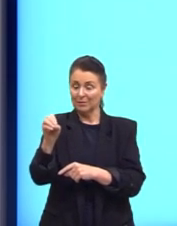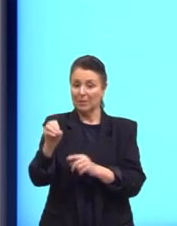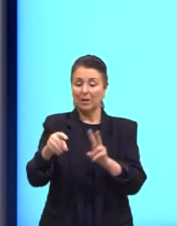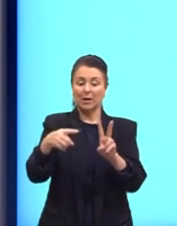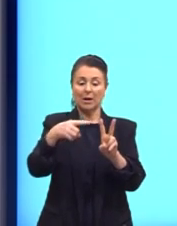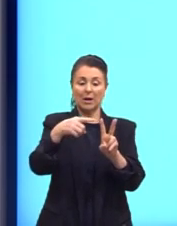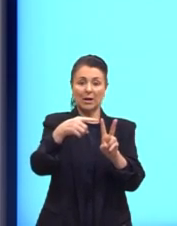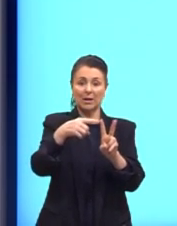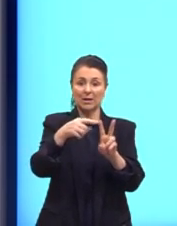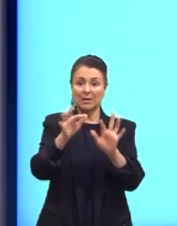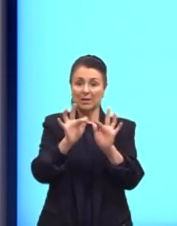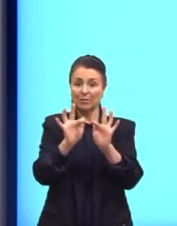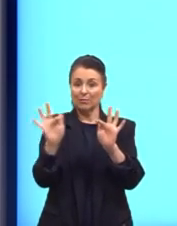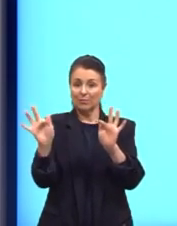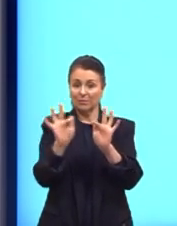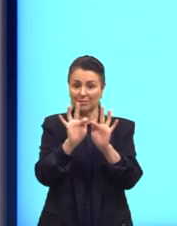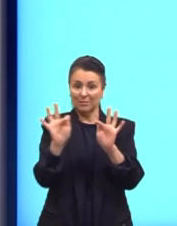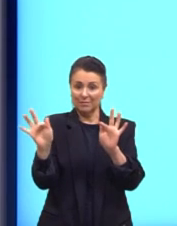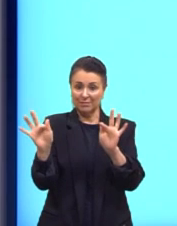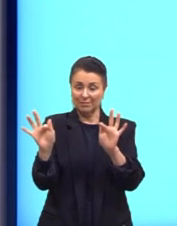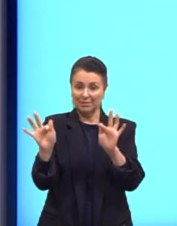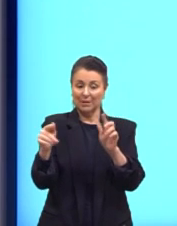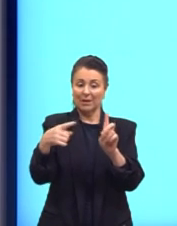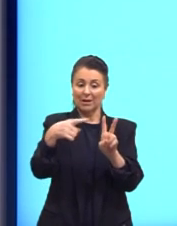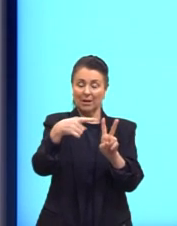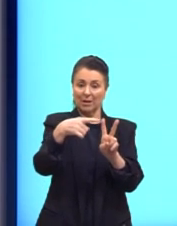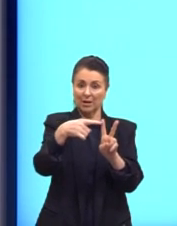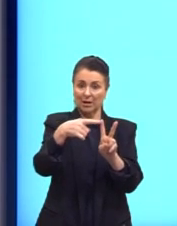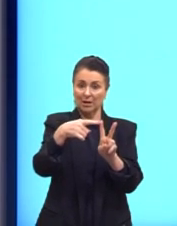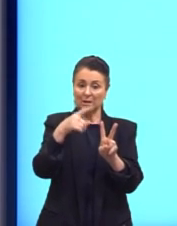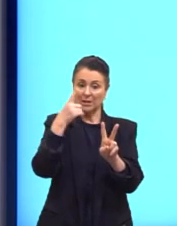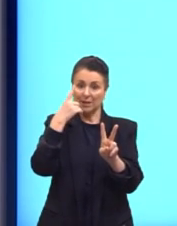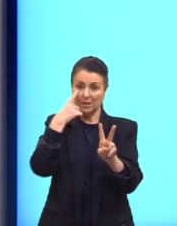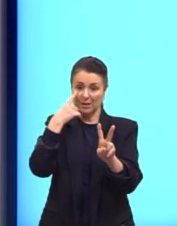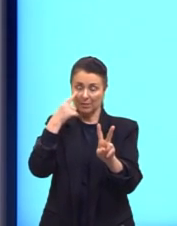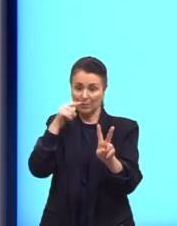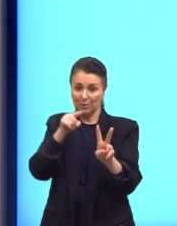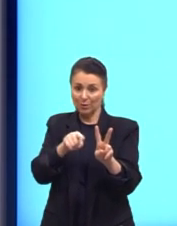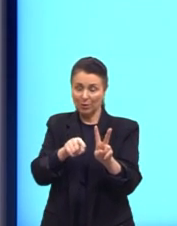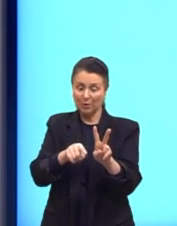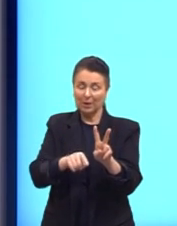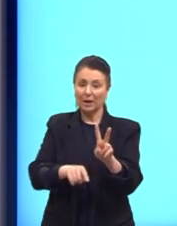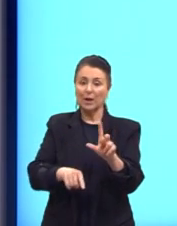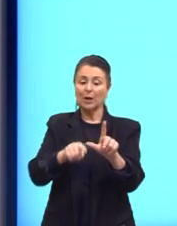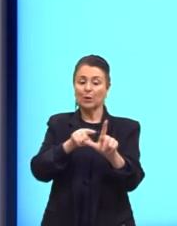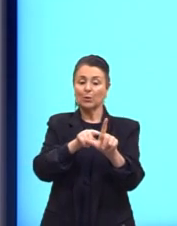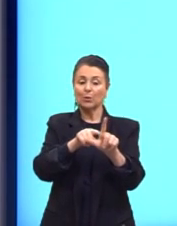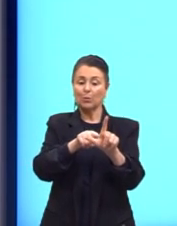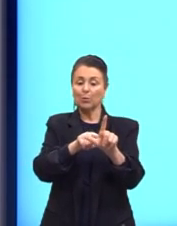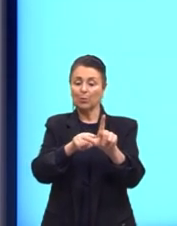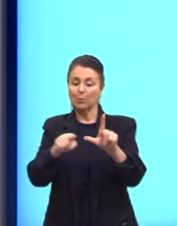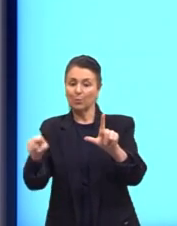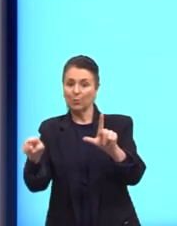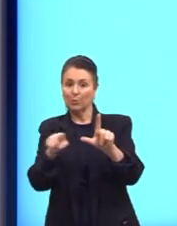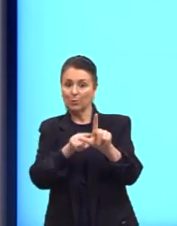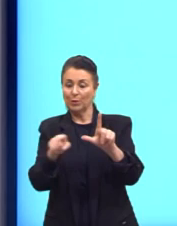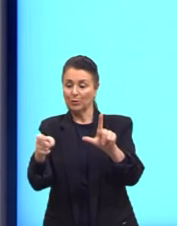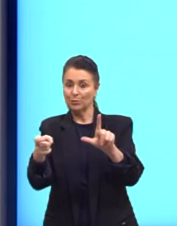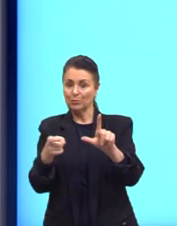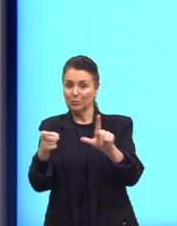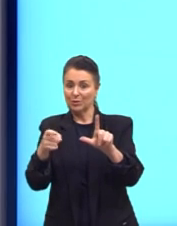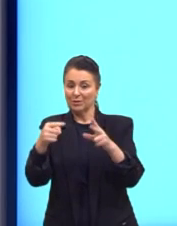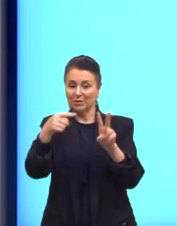raiz da função, gente? Raiz, a gente sempre olha no eixo horizontal, o eixo X.